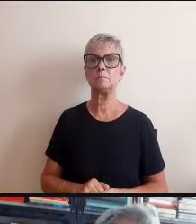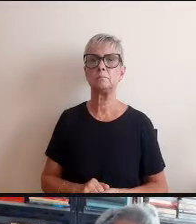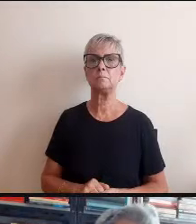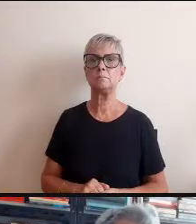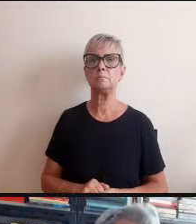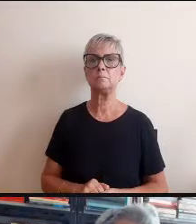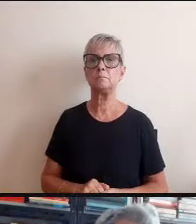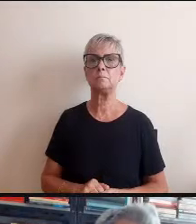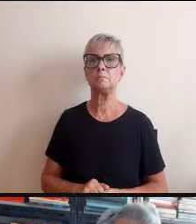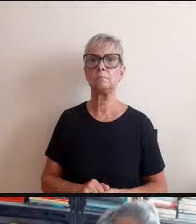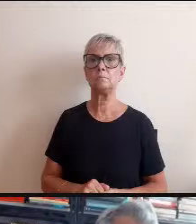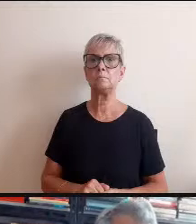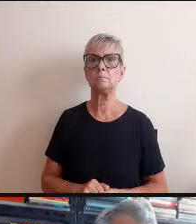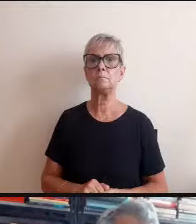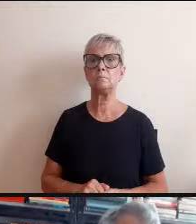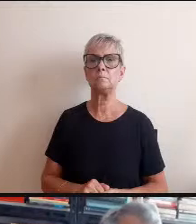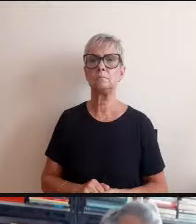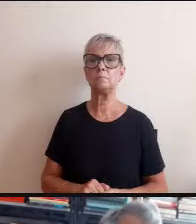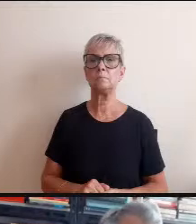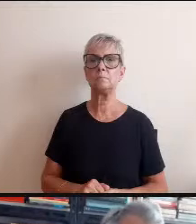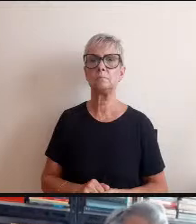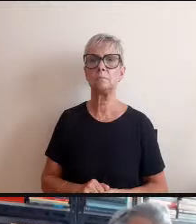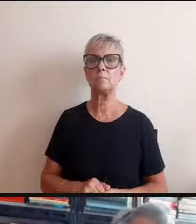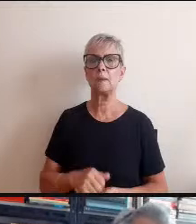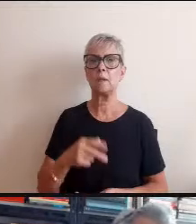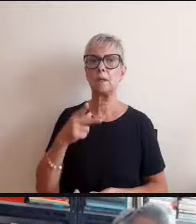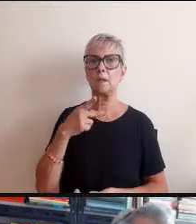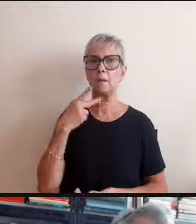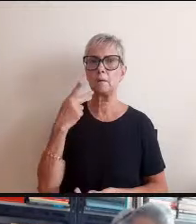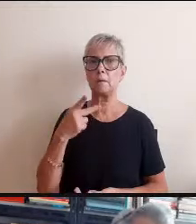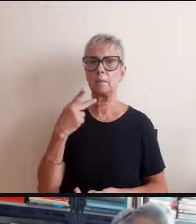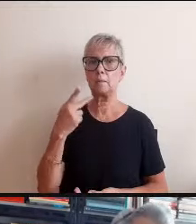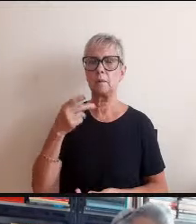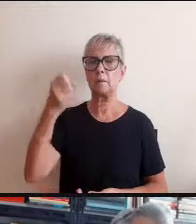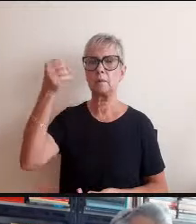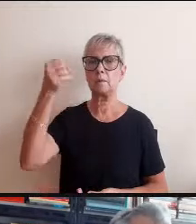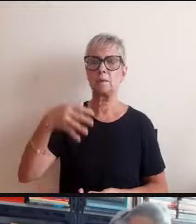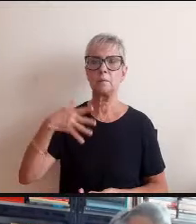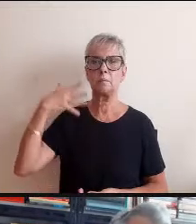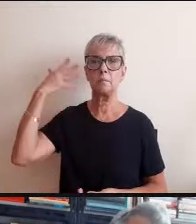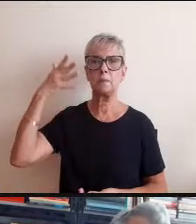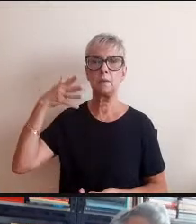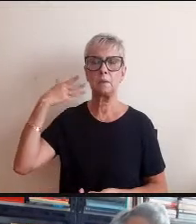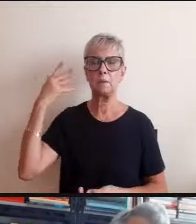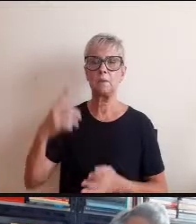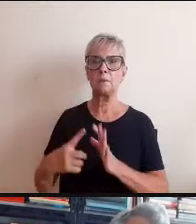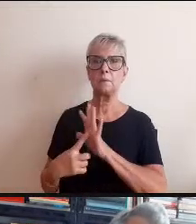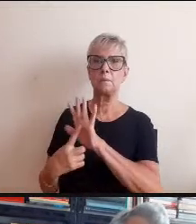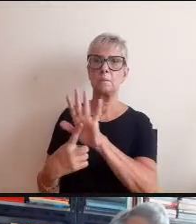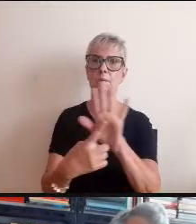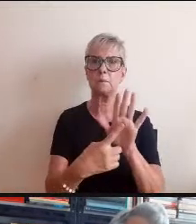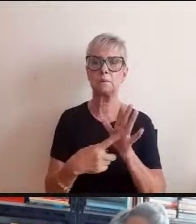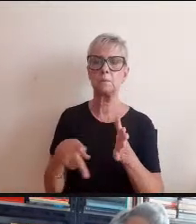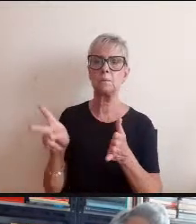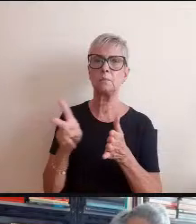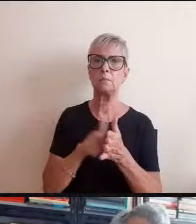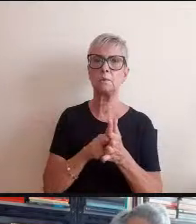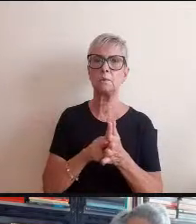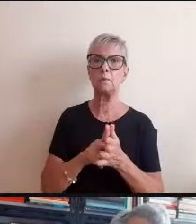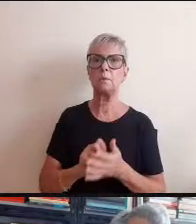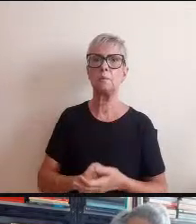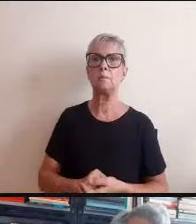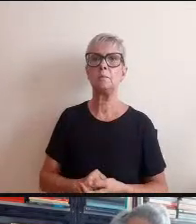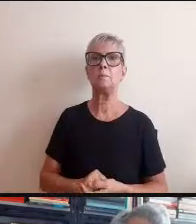vai falar sobre uma exposição em específico sua fala intitulada